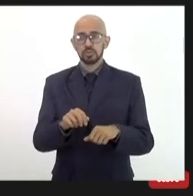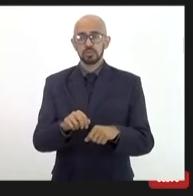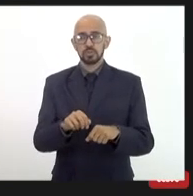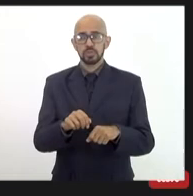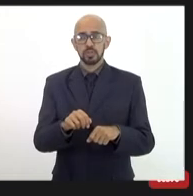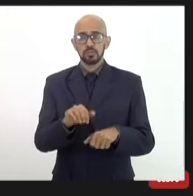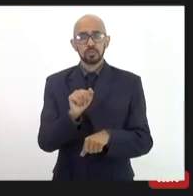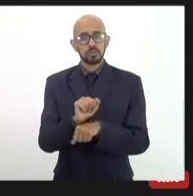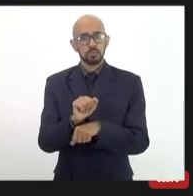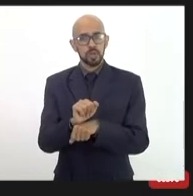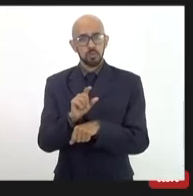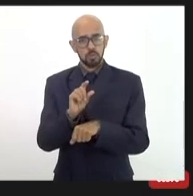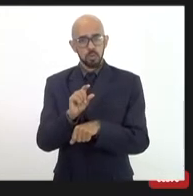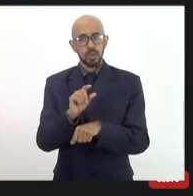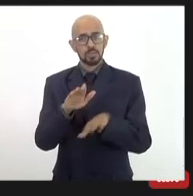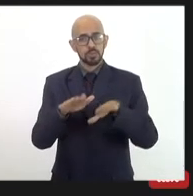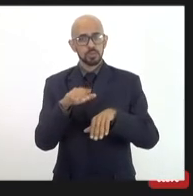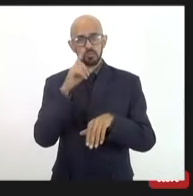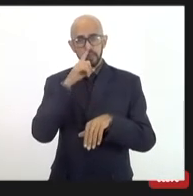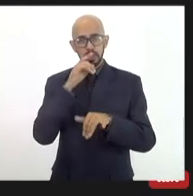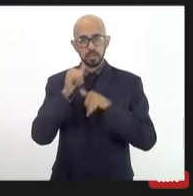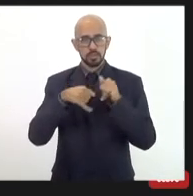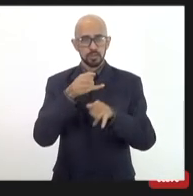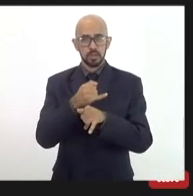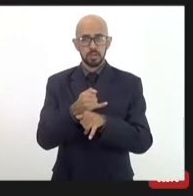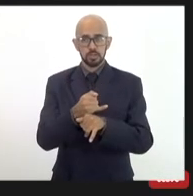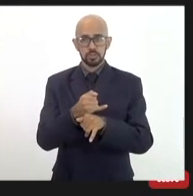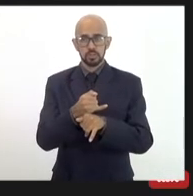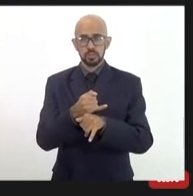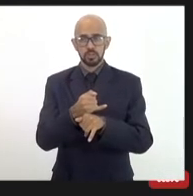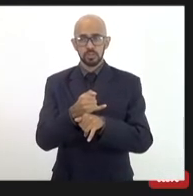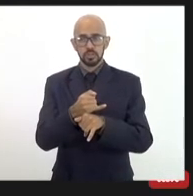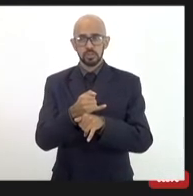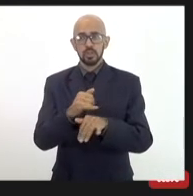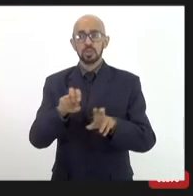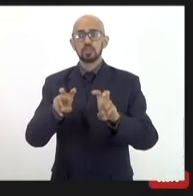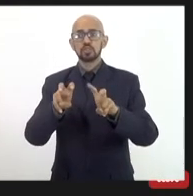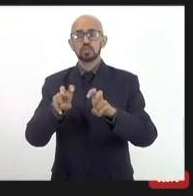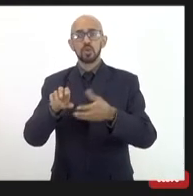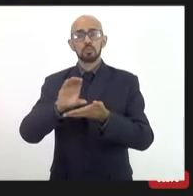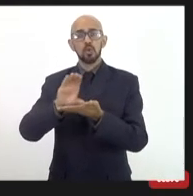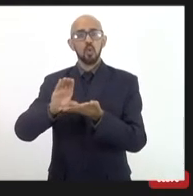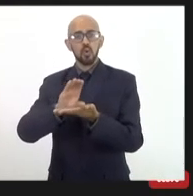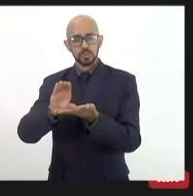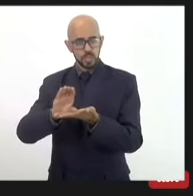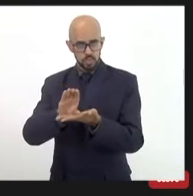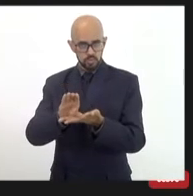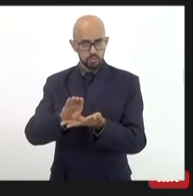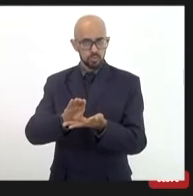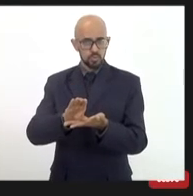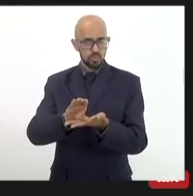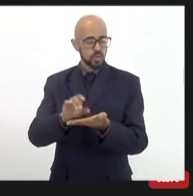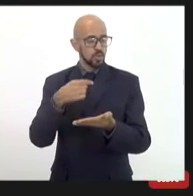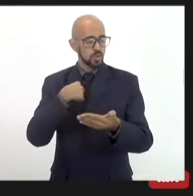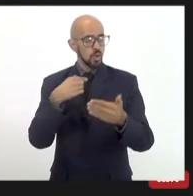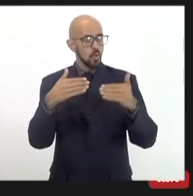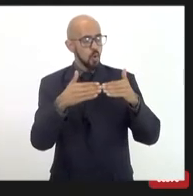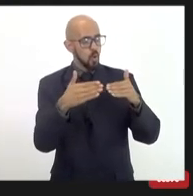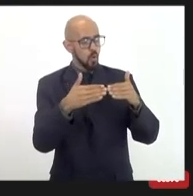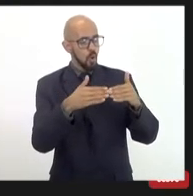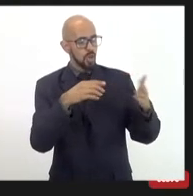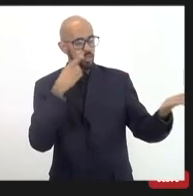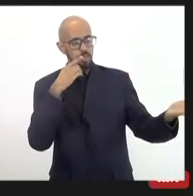para ser bem breve, em relação ao conselho, eu concordo com o apontado pela deputada